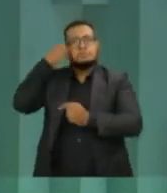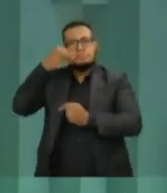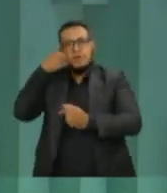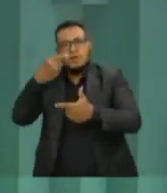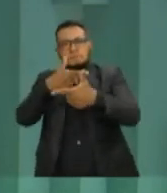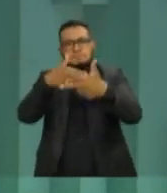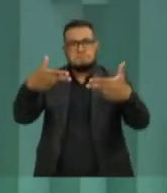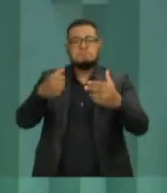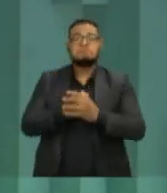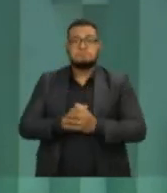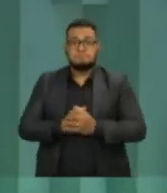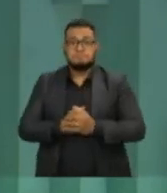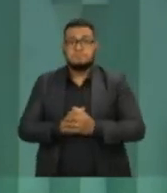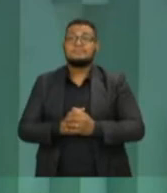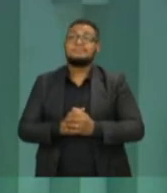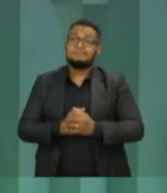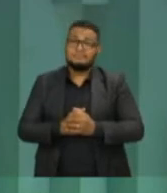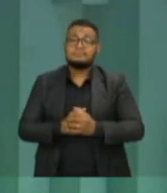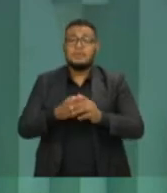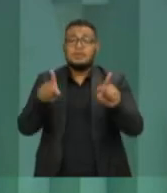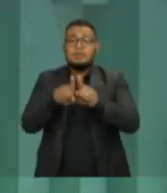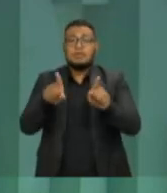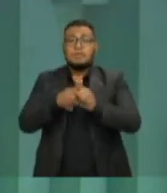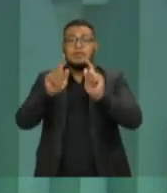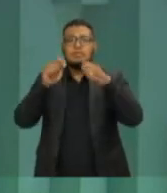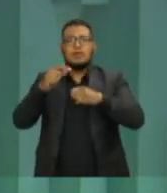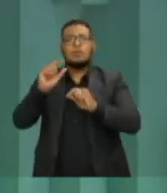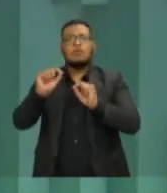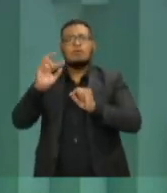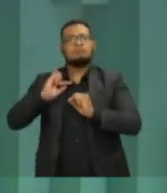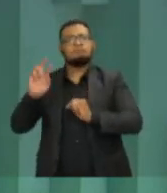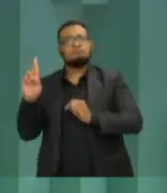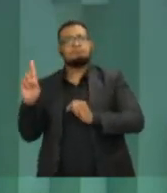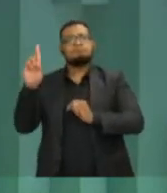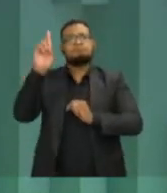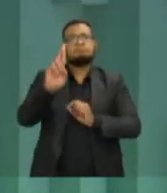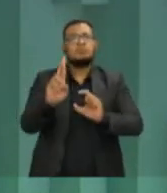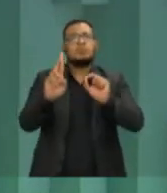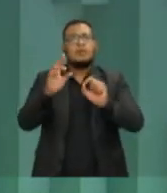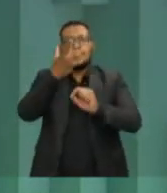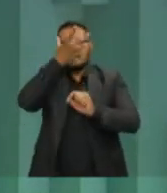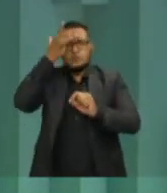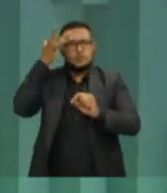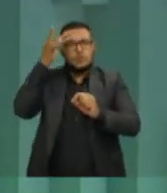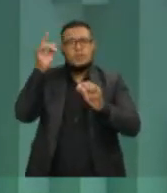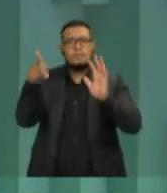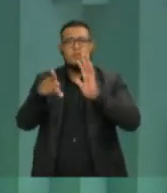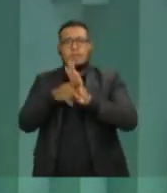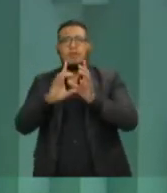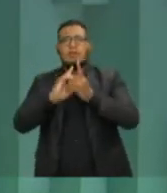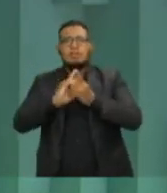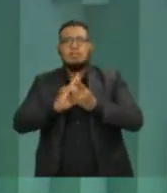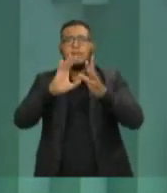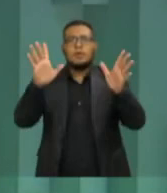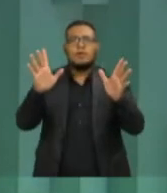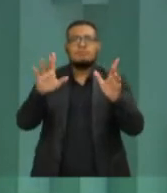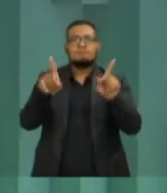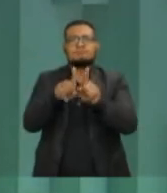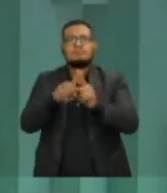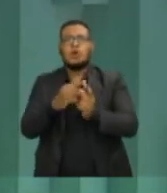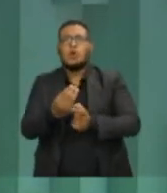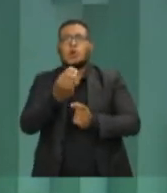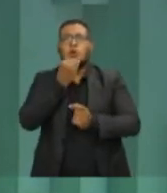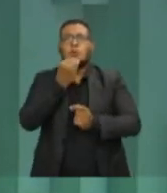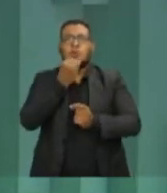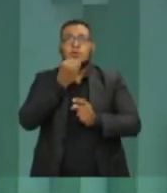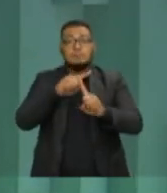naturalmente. Eu prezo para representar aqueles que se aproximam da democracia, da oportunidade, mas neste